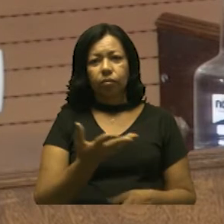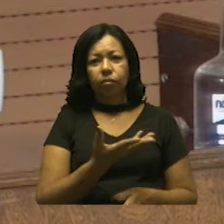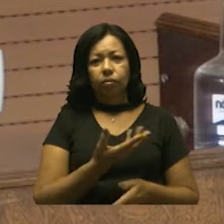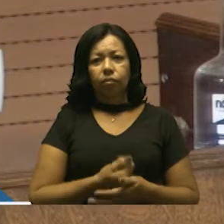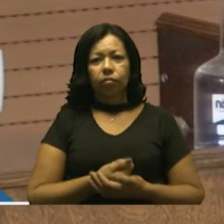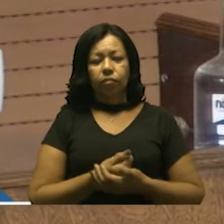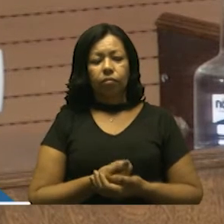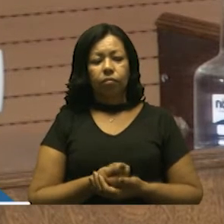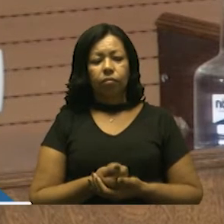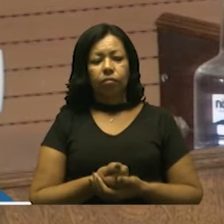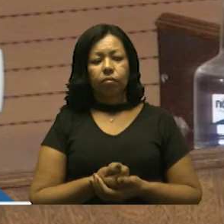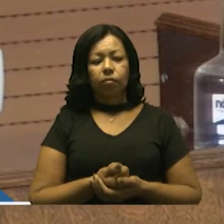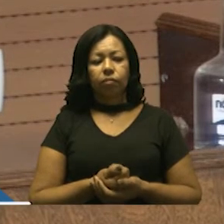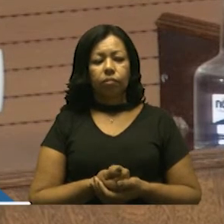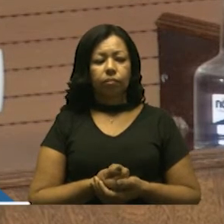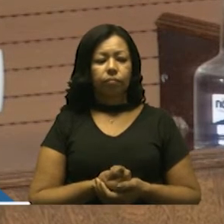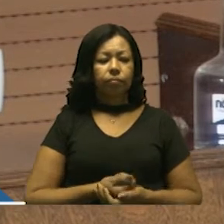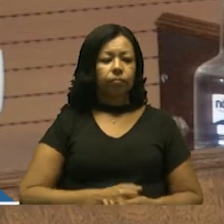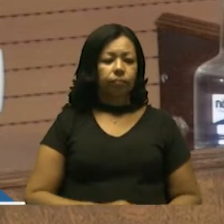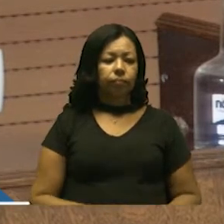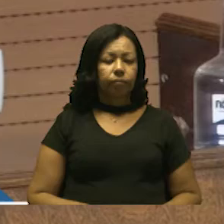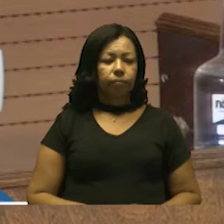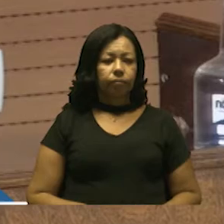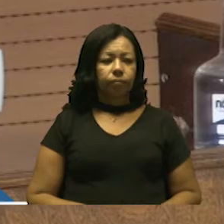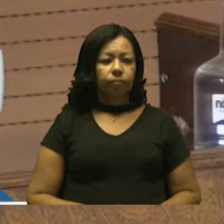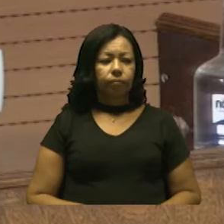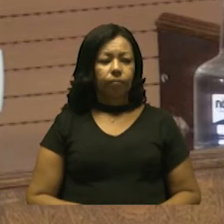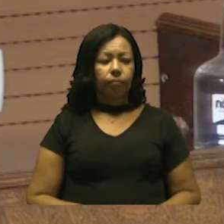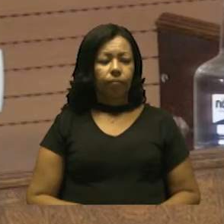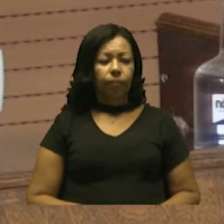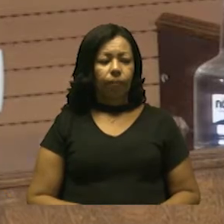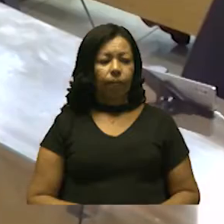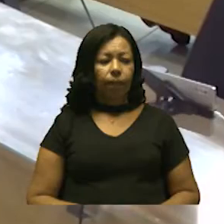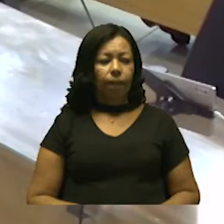deliberação do projeto conforme a deliberação do plenário.